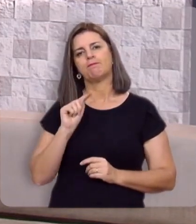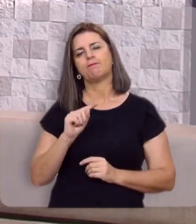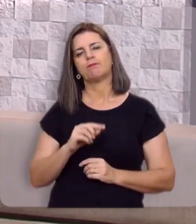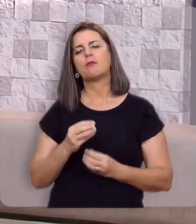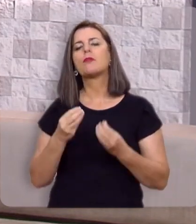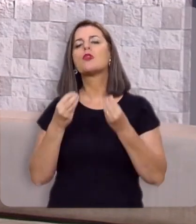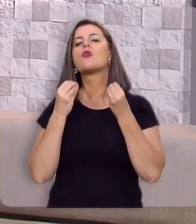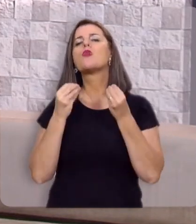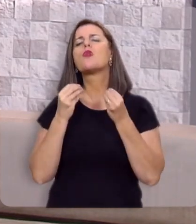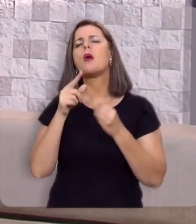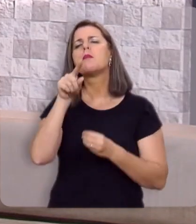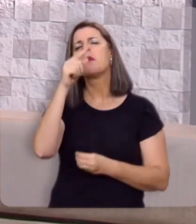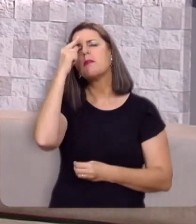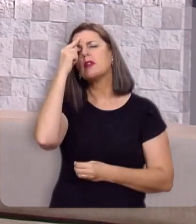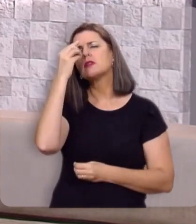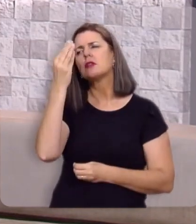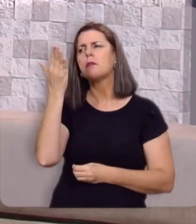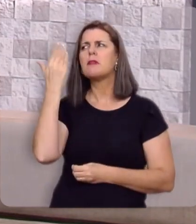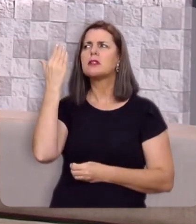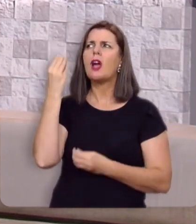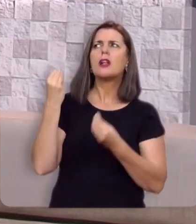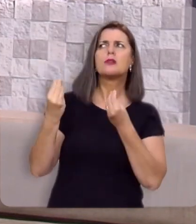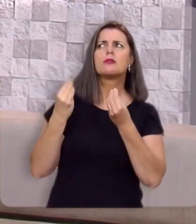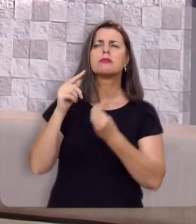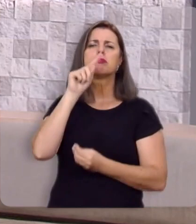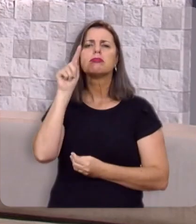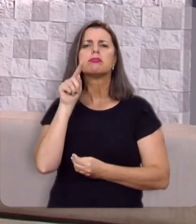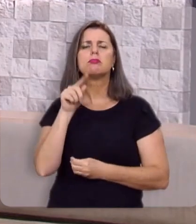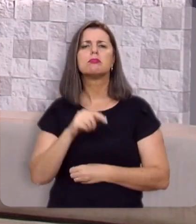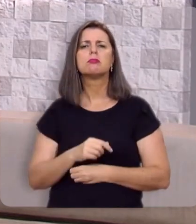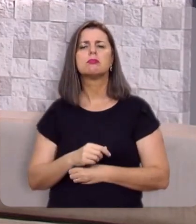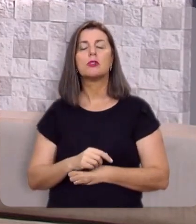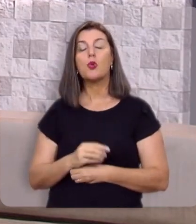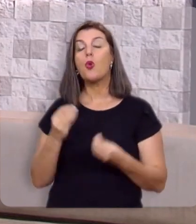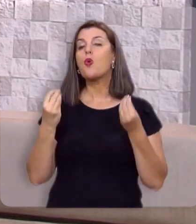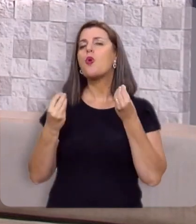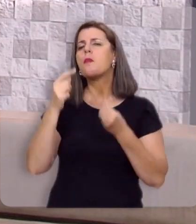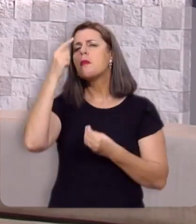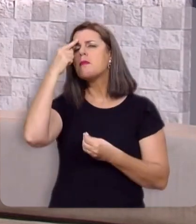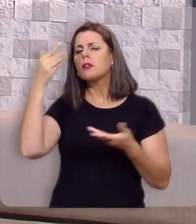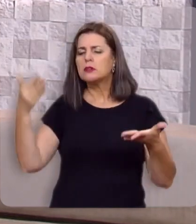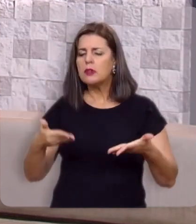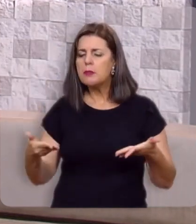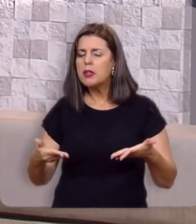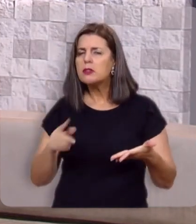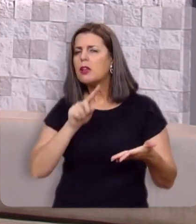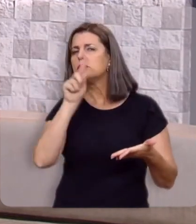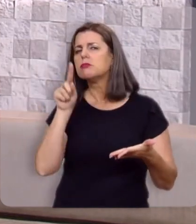Como você avalia o seu passado? Como você avalia o seu presente?